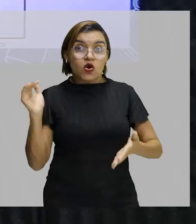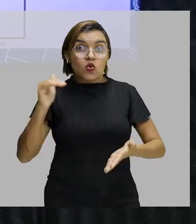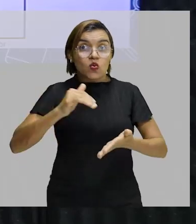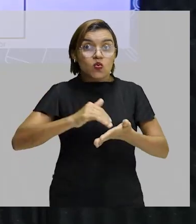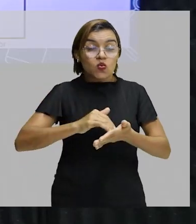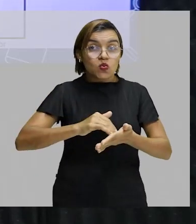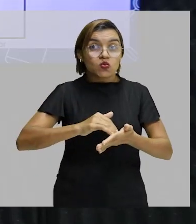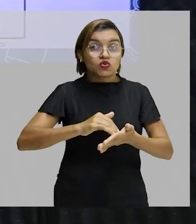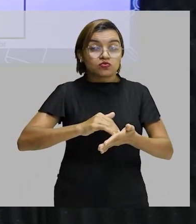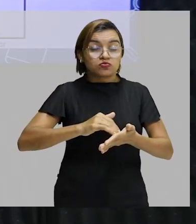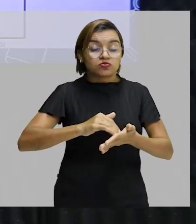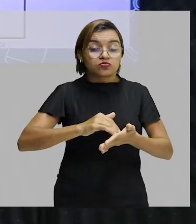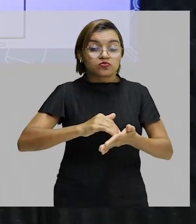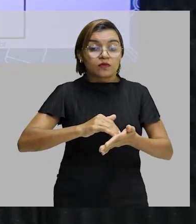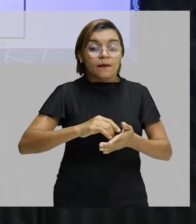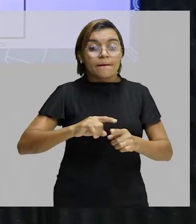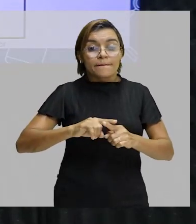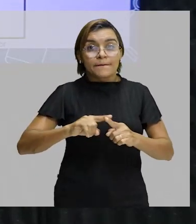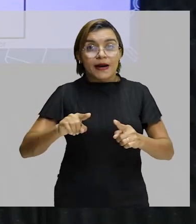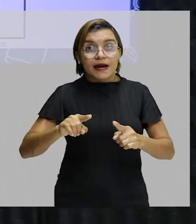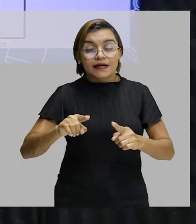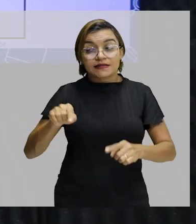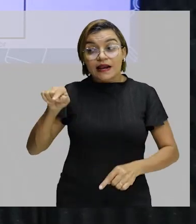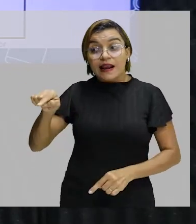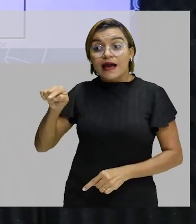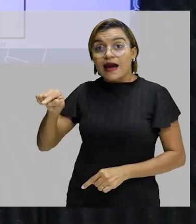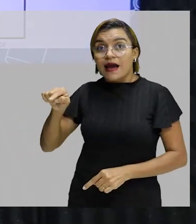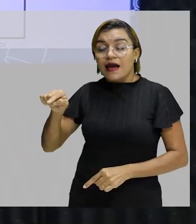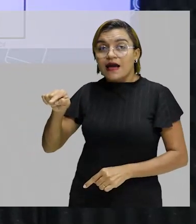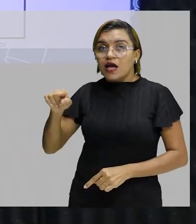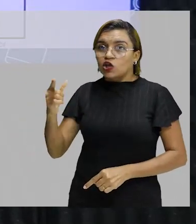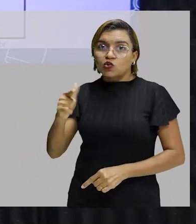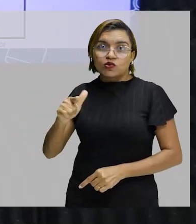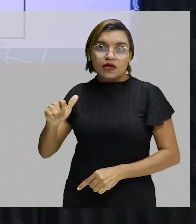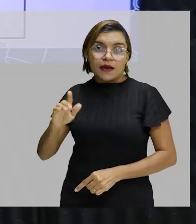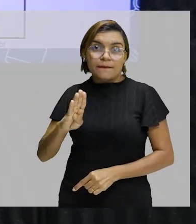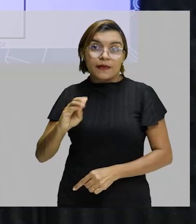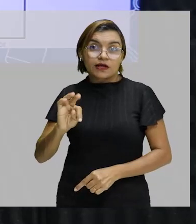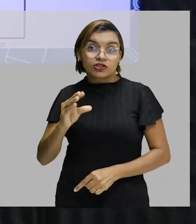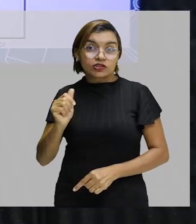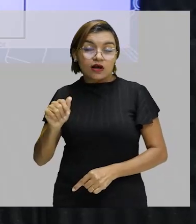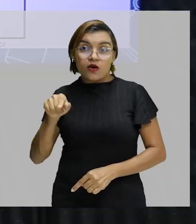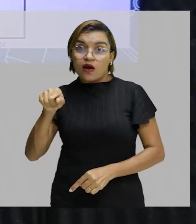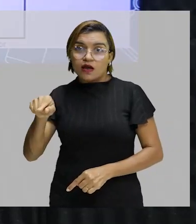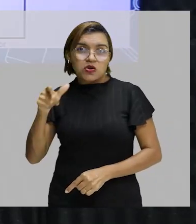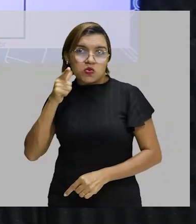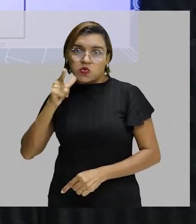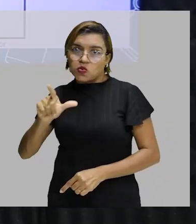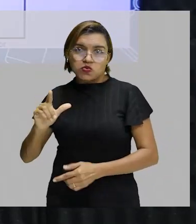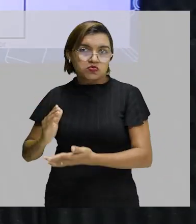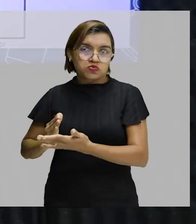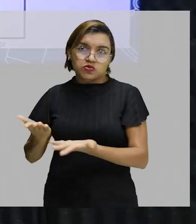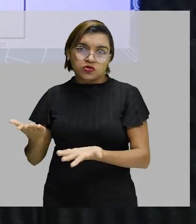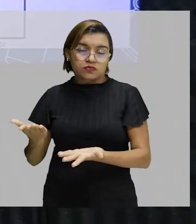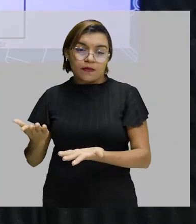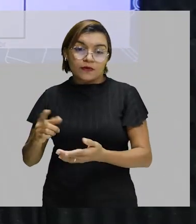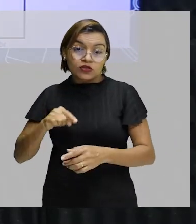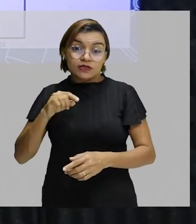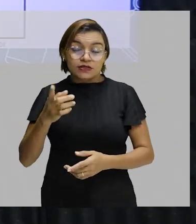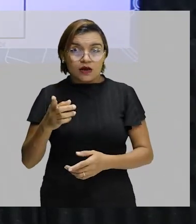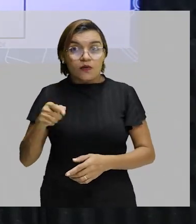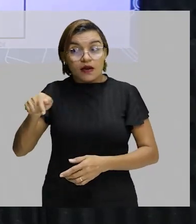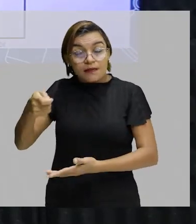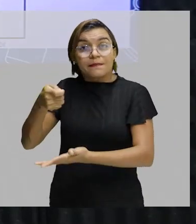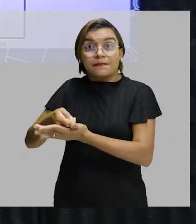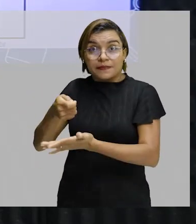não chegou com a posse do bastão, essa chegada não será validada. Está certo? Obrigatoriamente, o